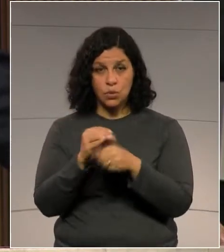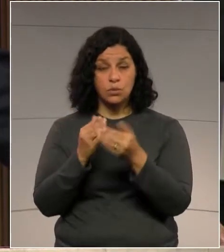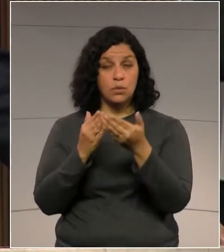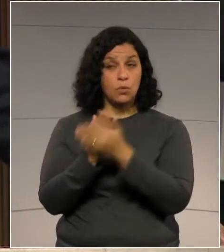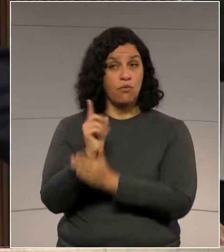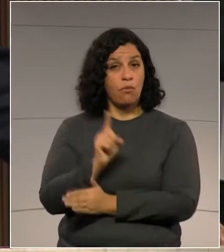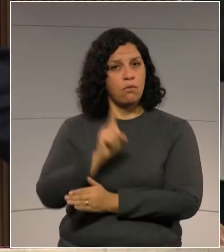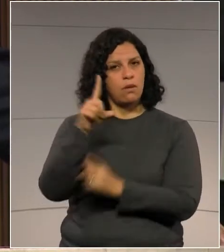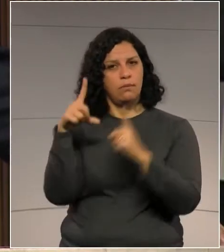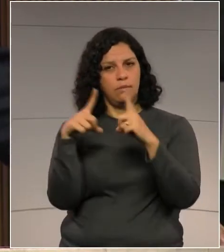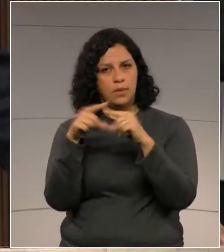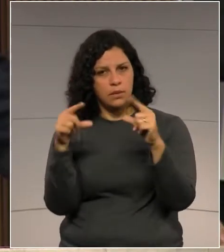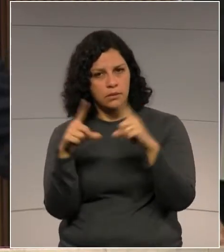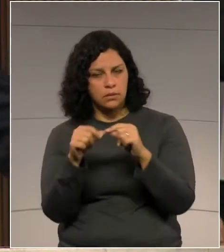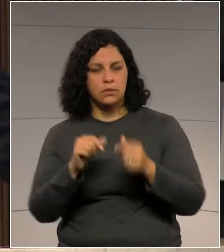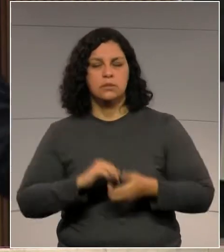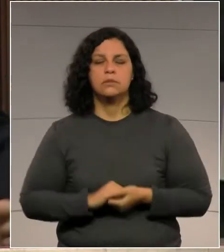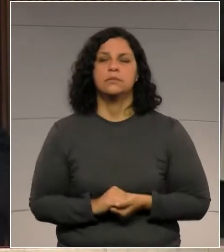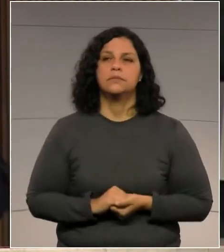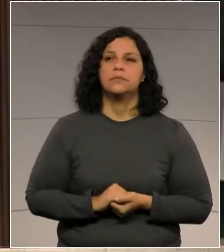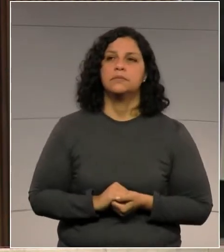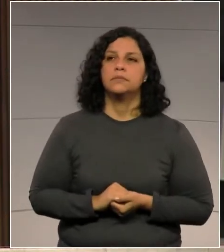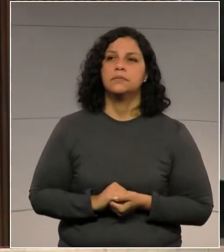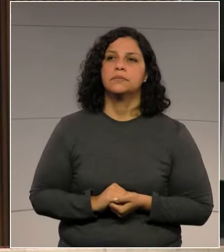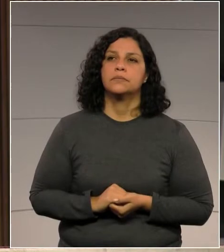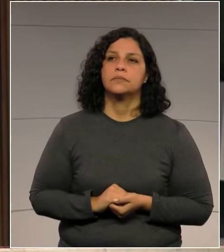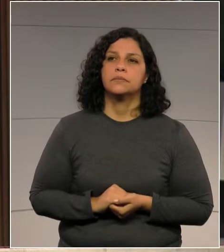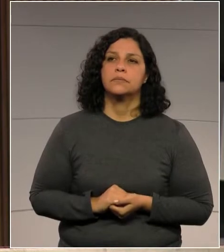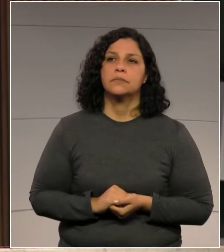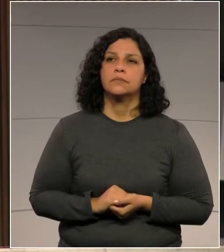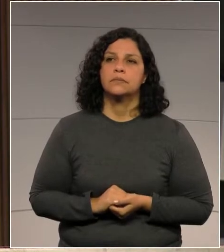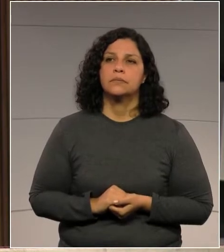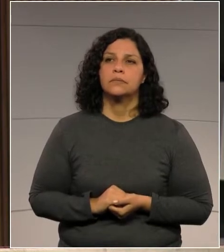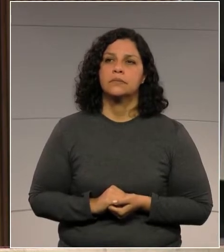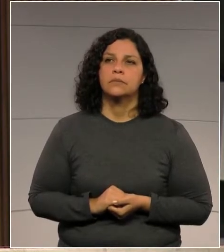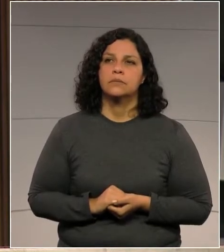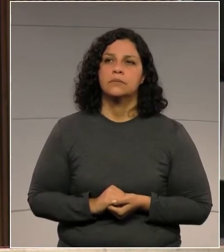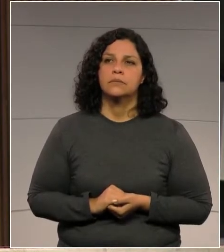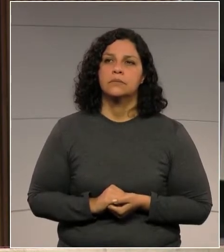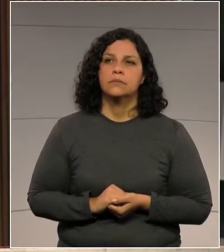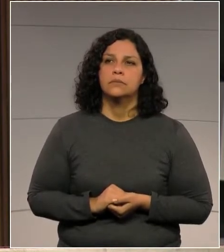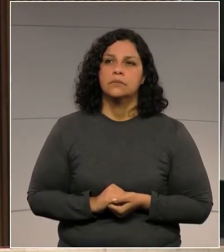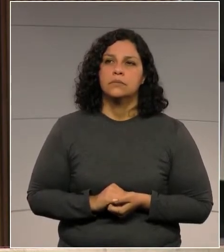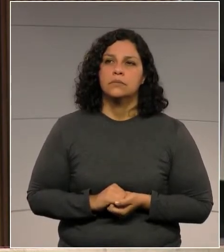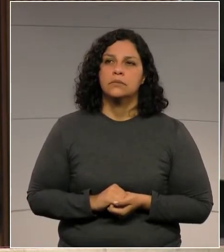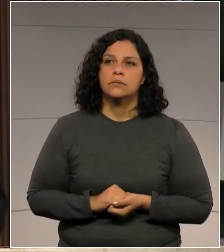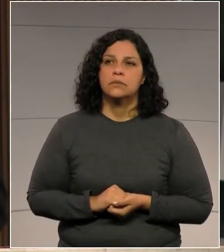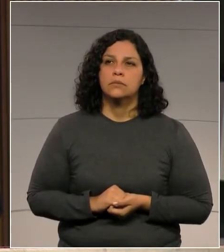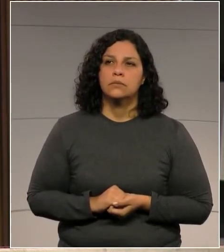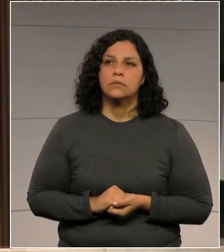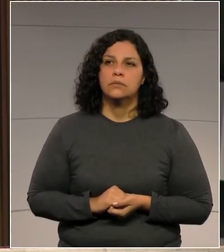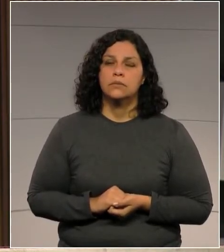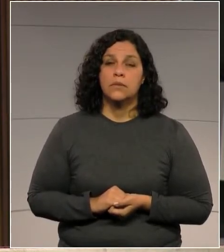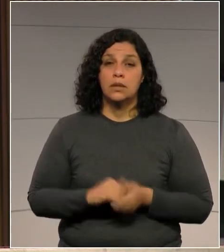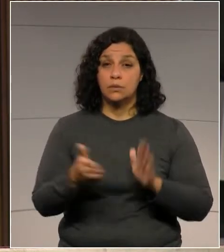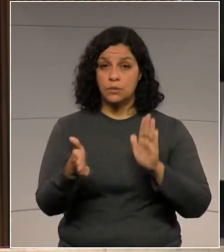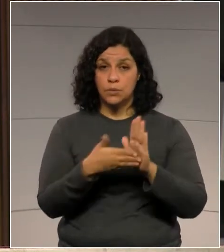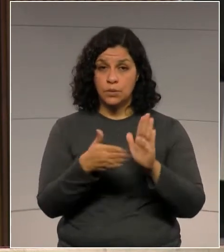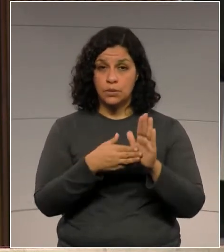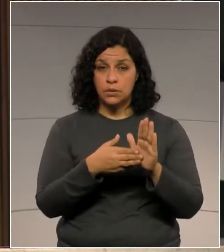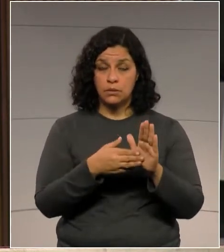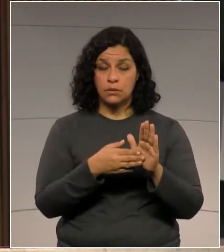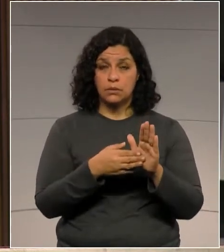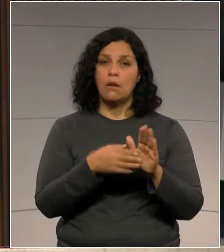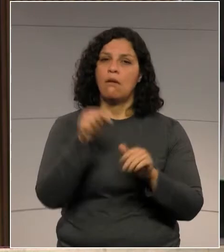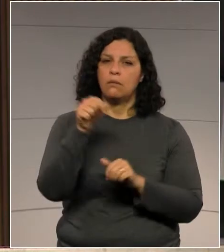Brasília. esta proposta que tramita aqui na